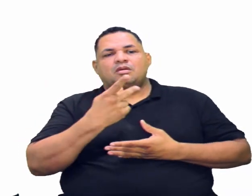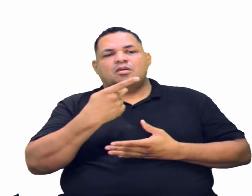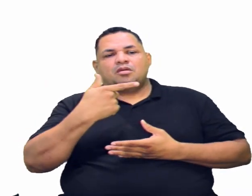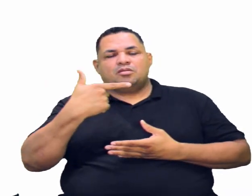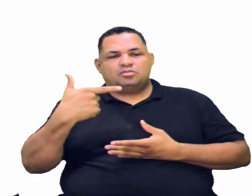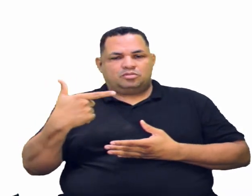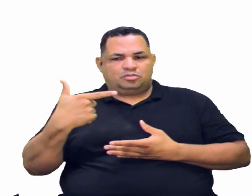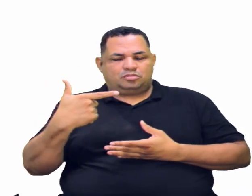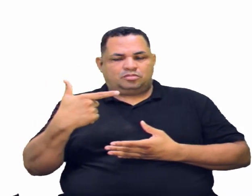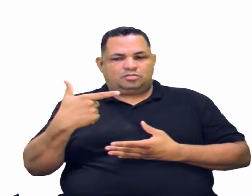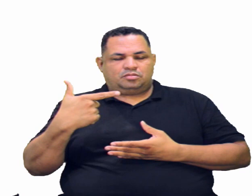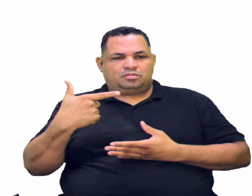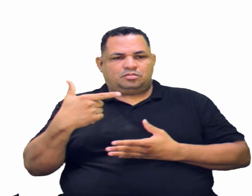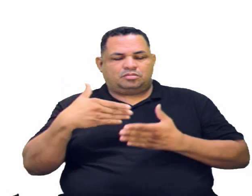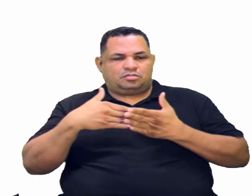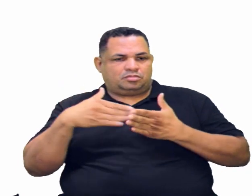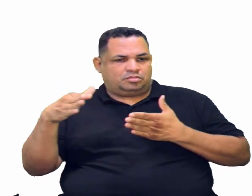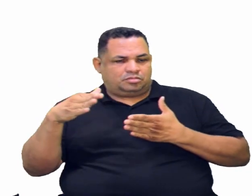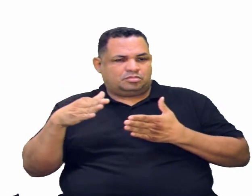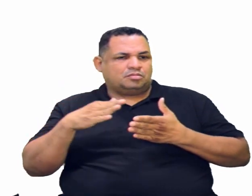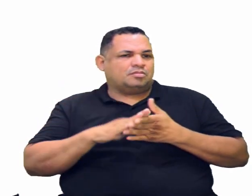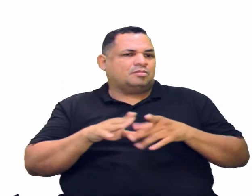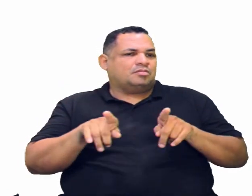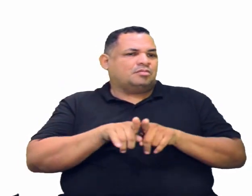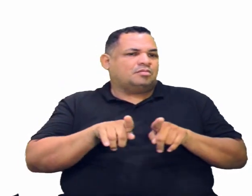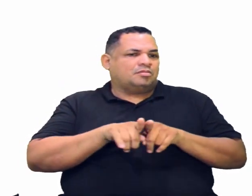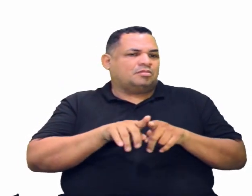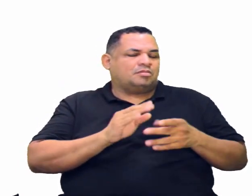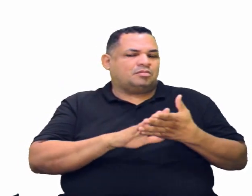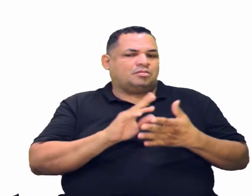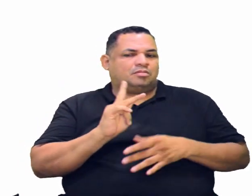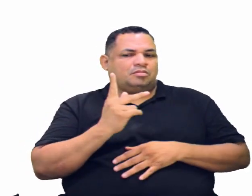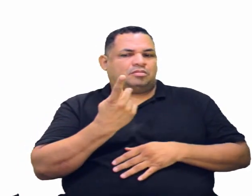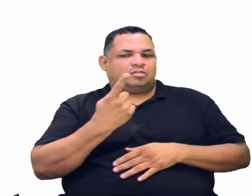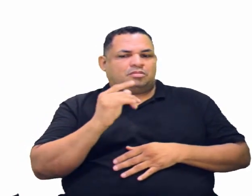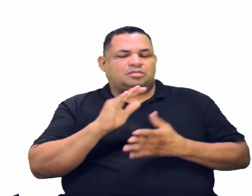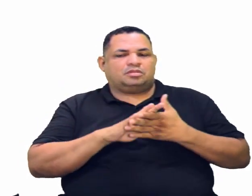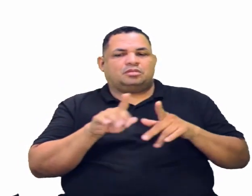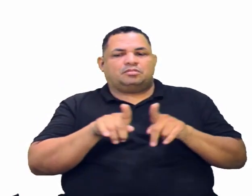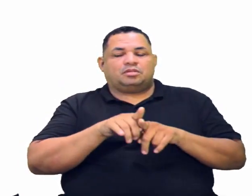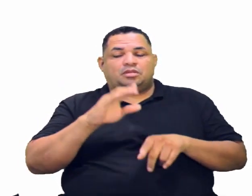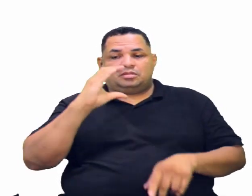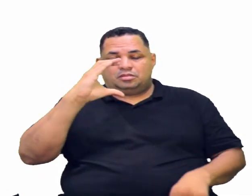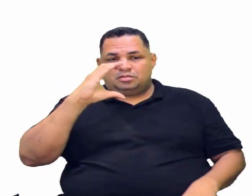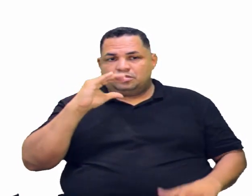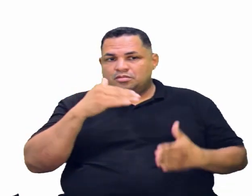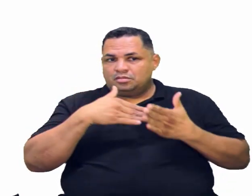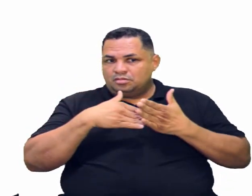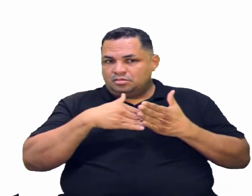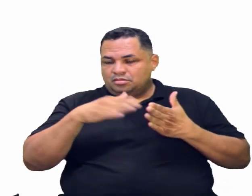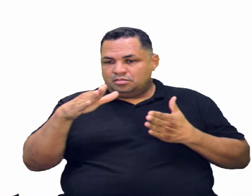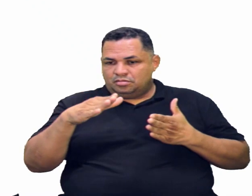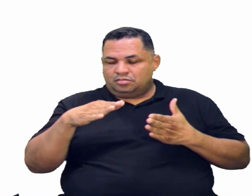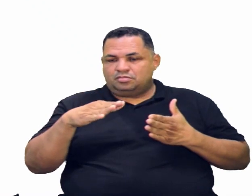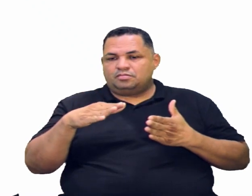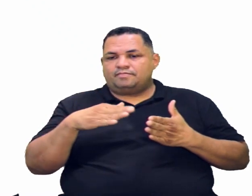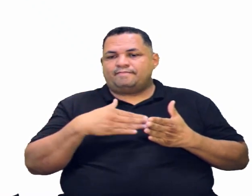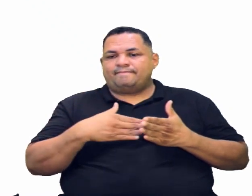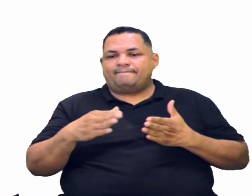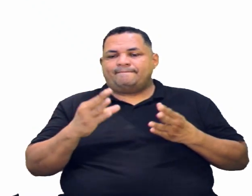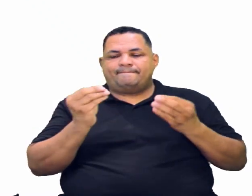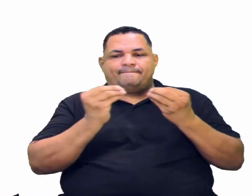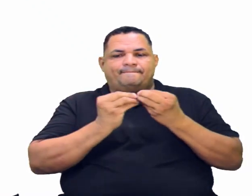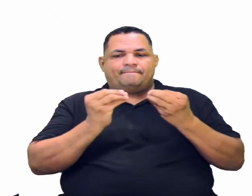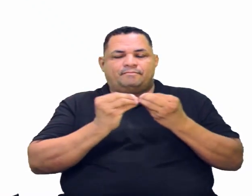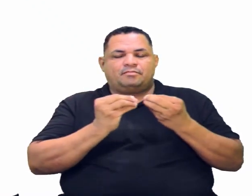hidroxila e o hidrogênio do nosso carbono, fazendo ali a eliminação de uma